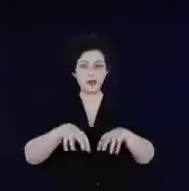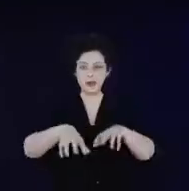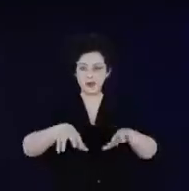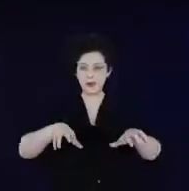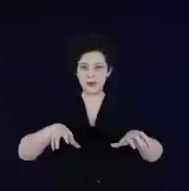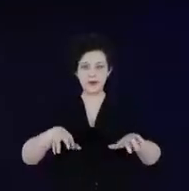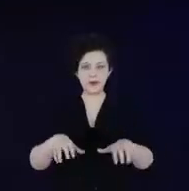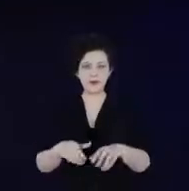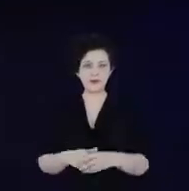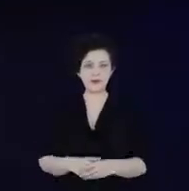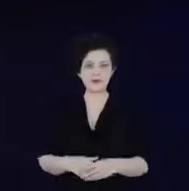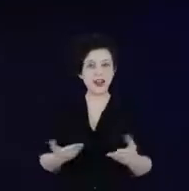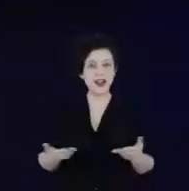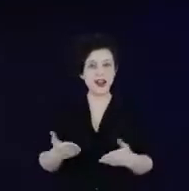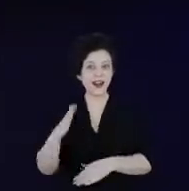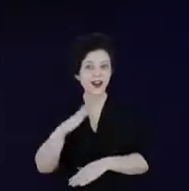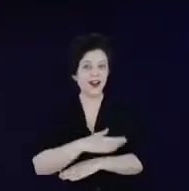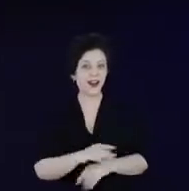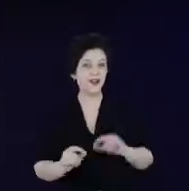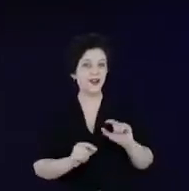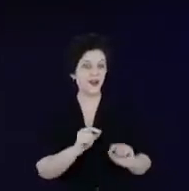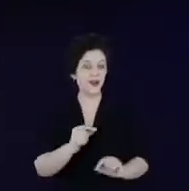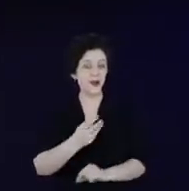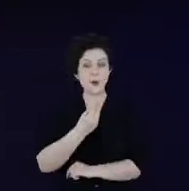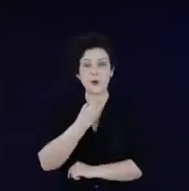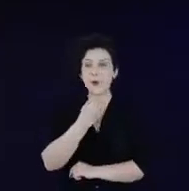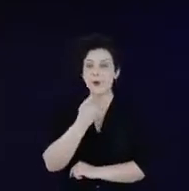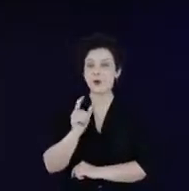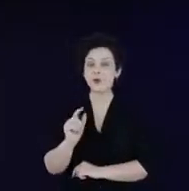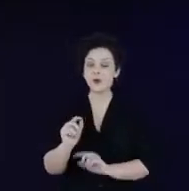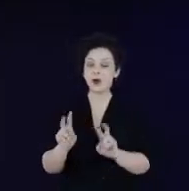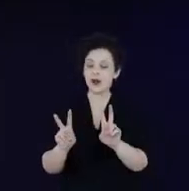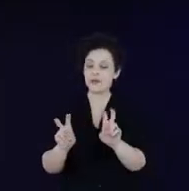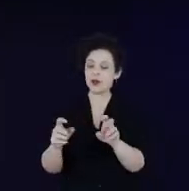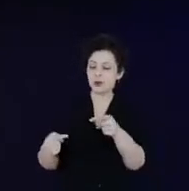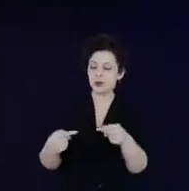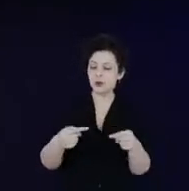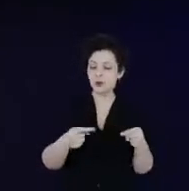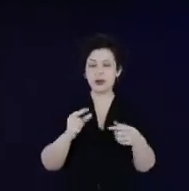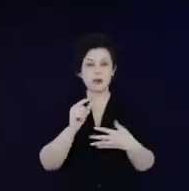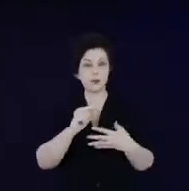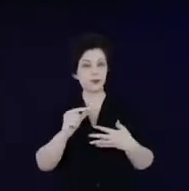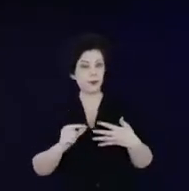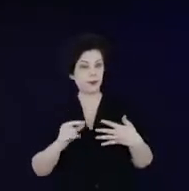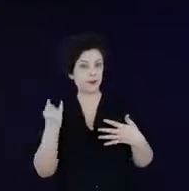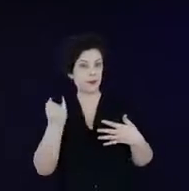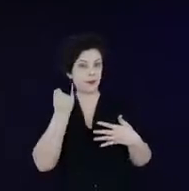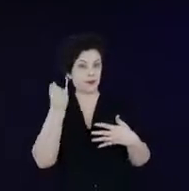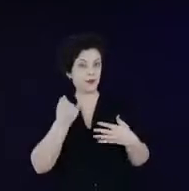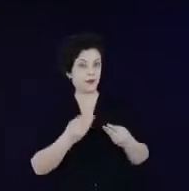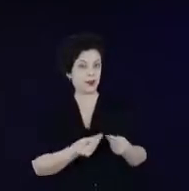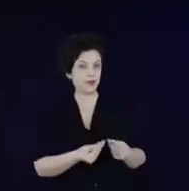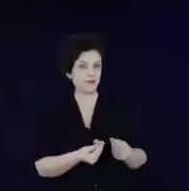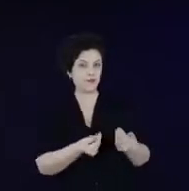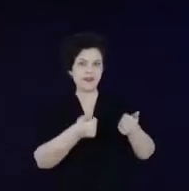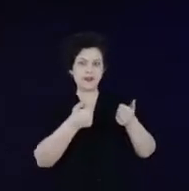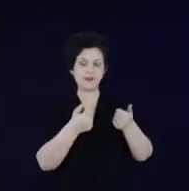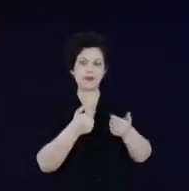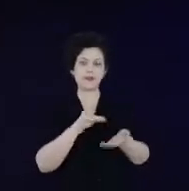E agora, à tarde, teremos a oportunidade de tratar de aspectos relevantes sobre eficiência energética.